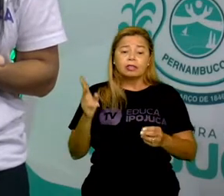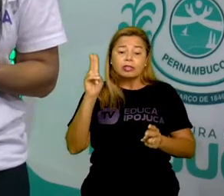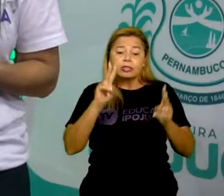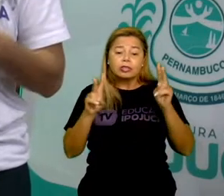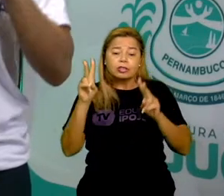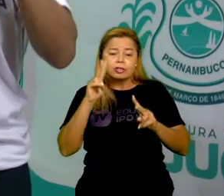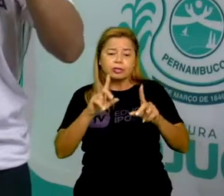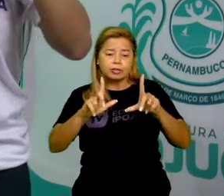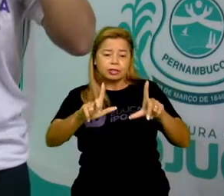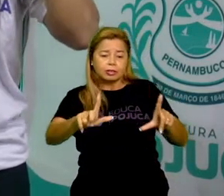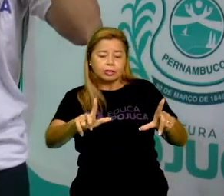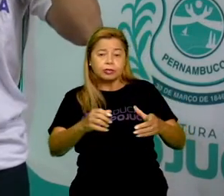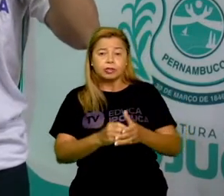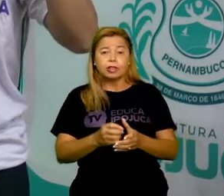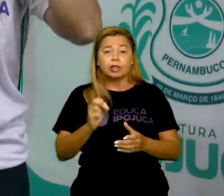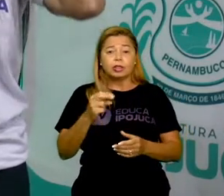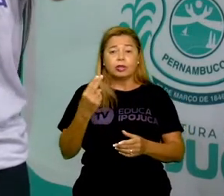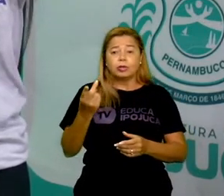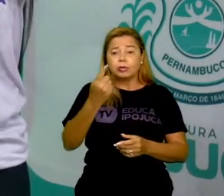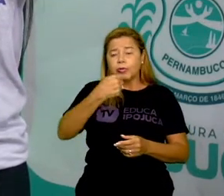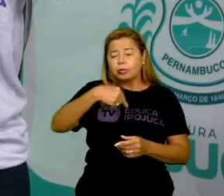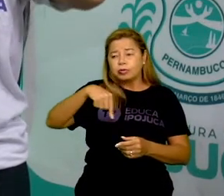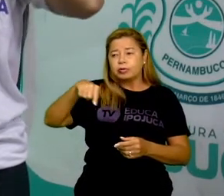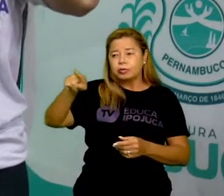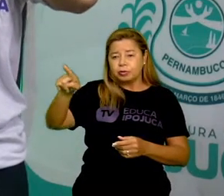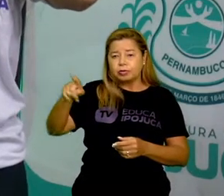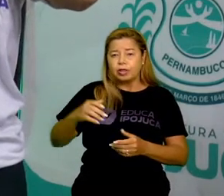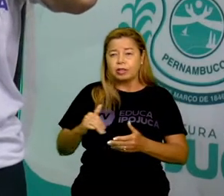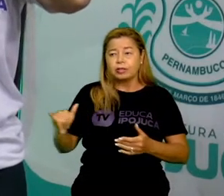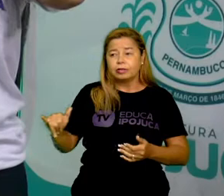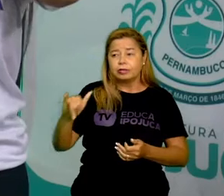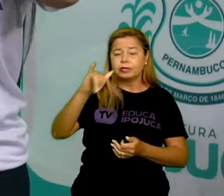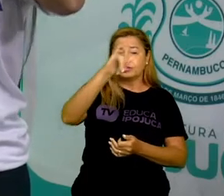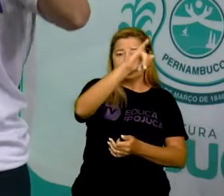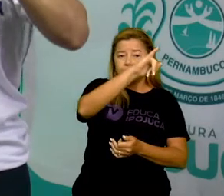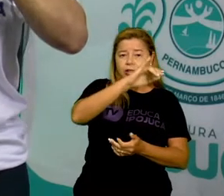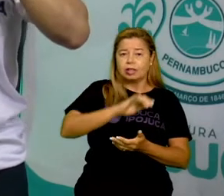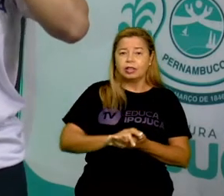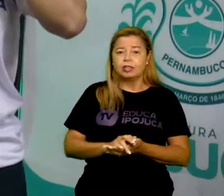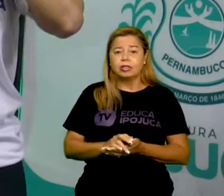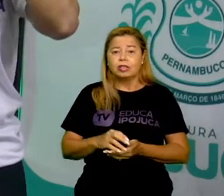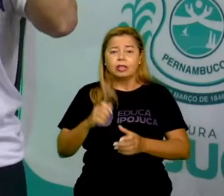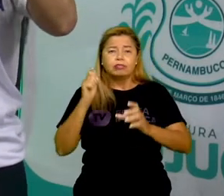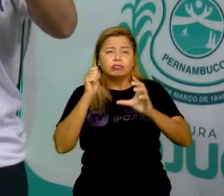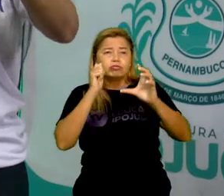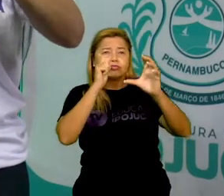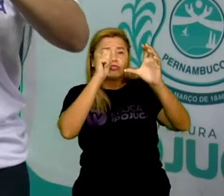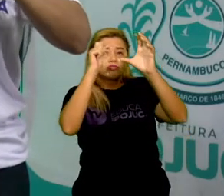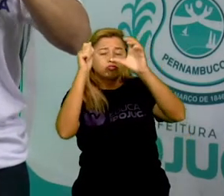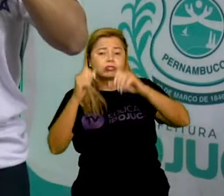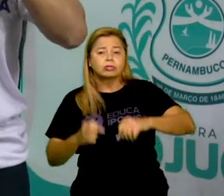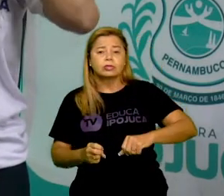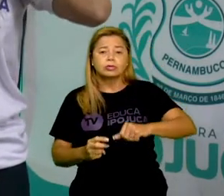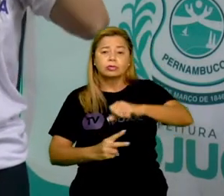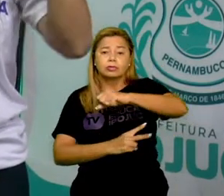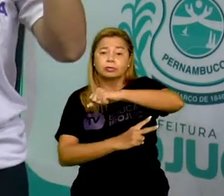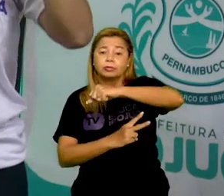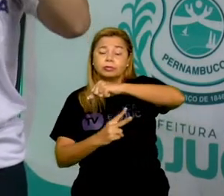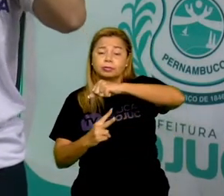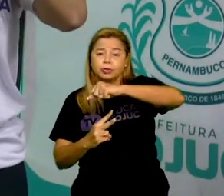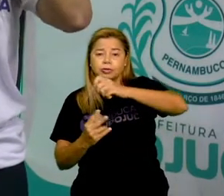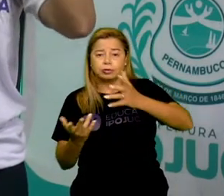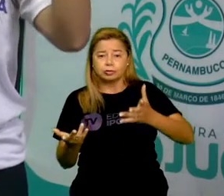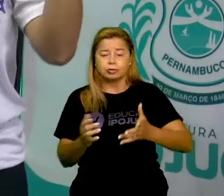que já visitou, tem alguns traços de casas, de esculturas, de pontes, eles vão